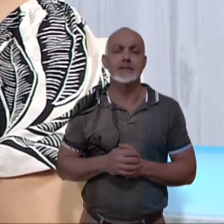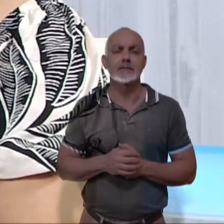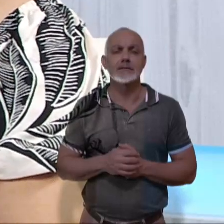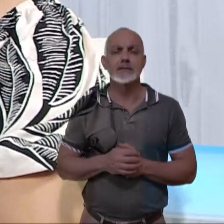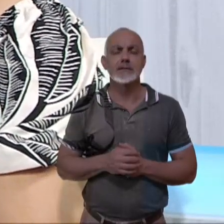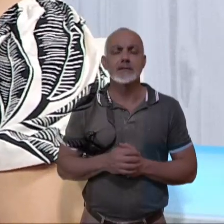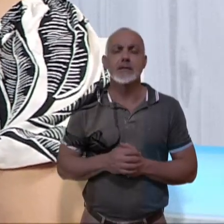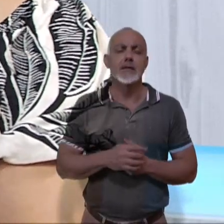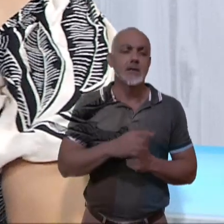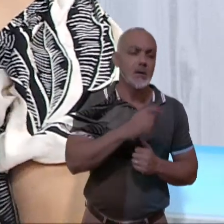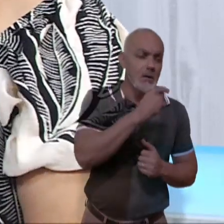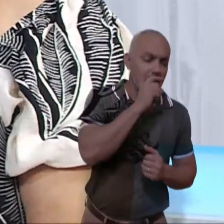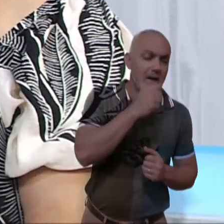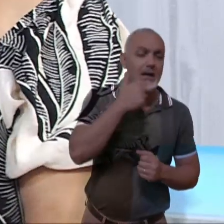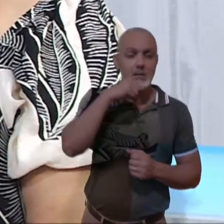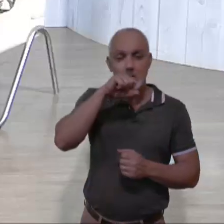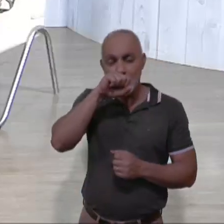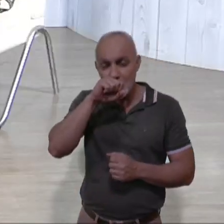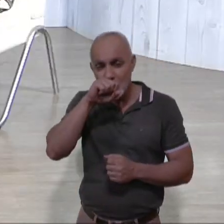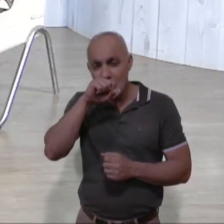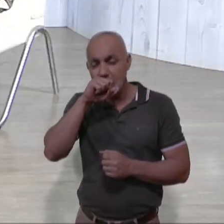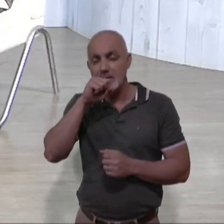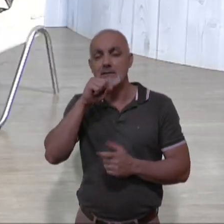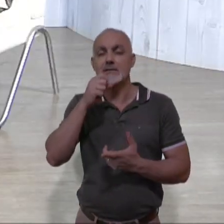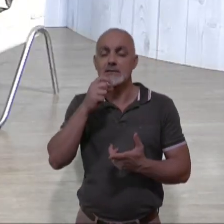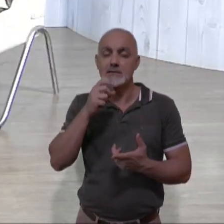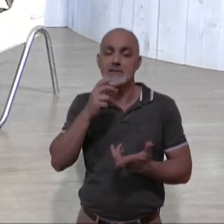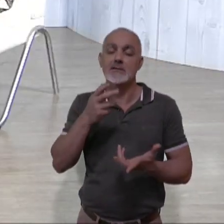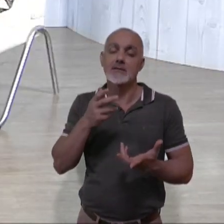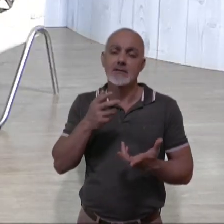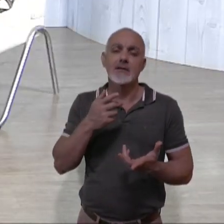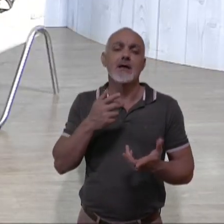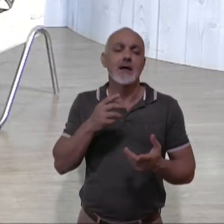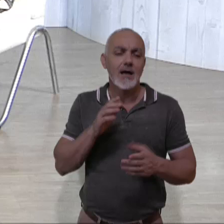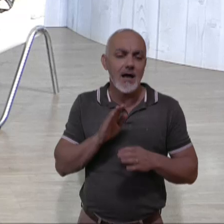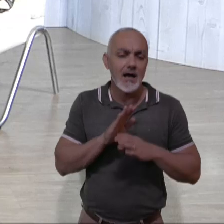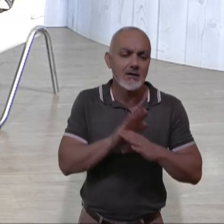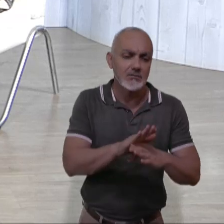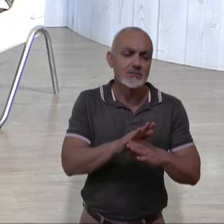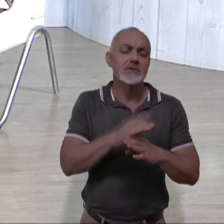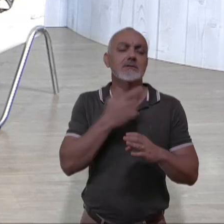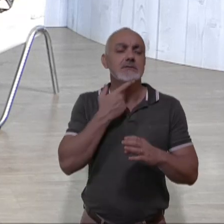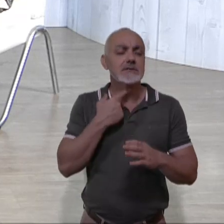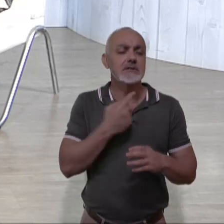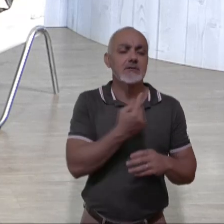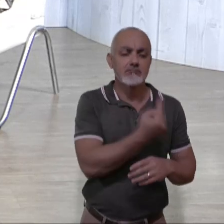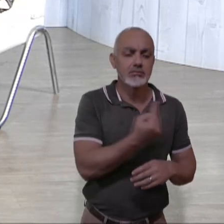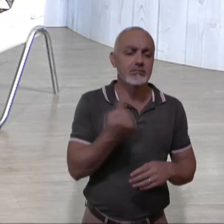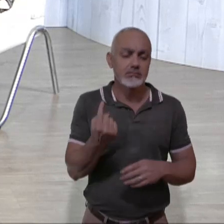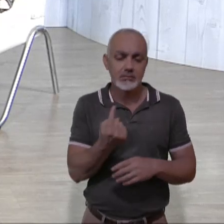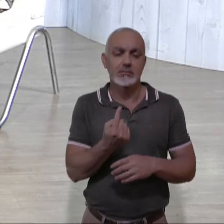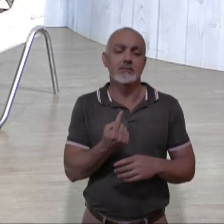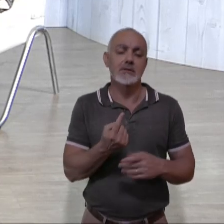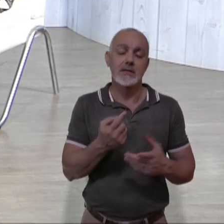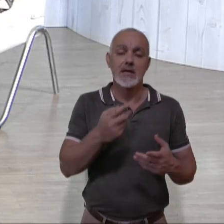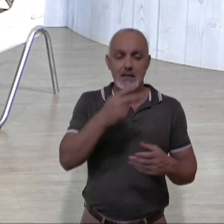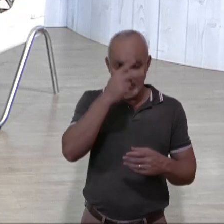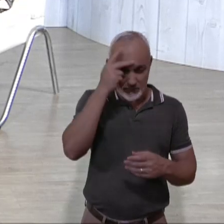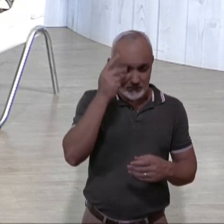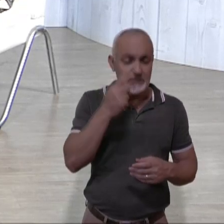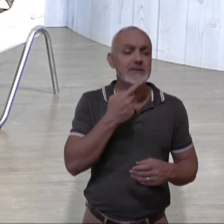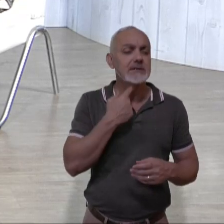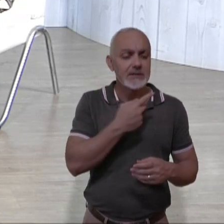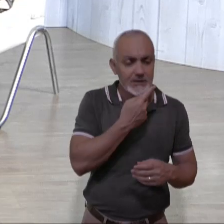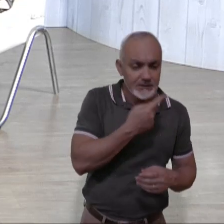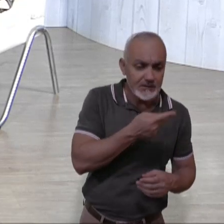anseios dos pais, que os pais queriam, os pais que tinham a visita, conviver mais com o filho